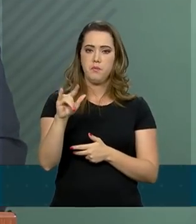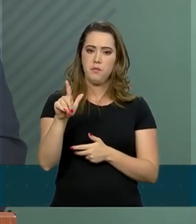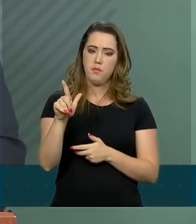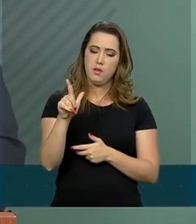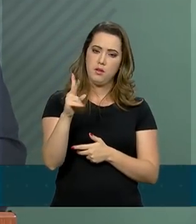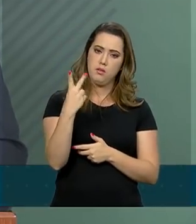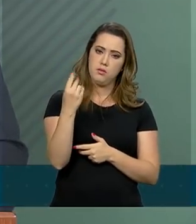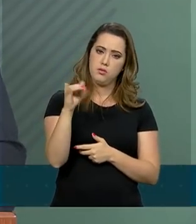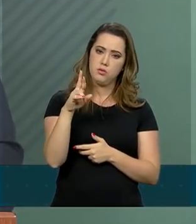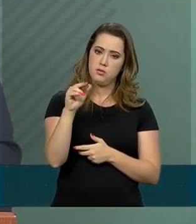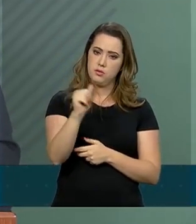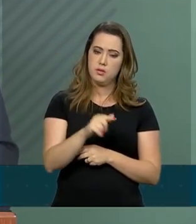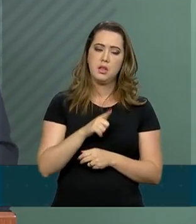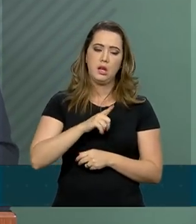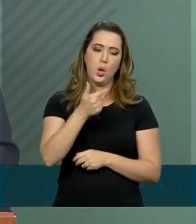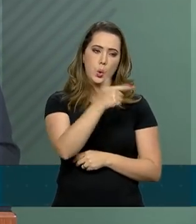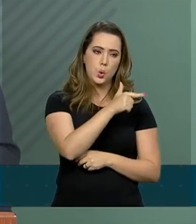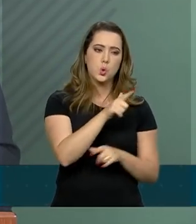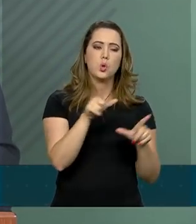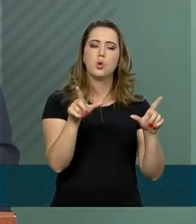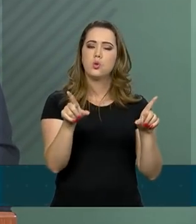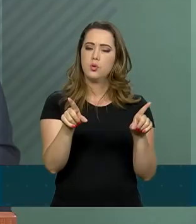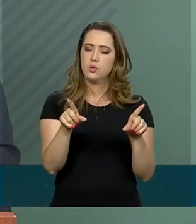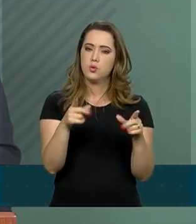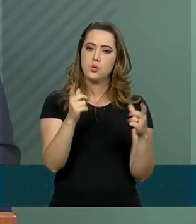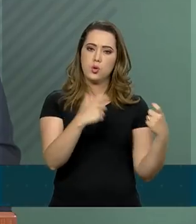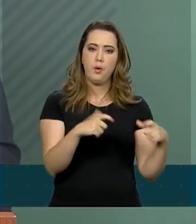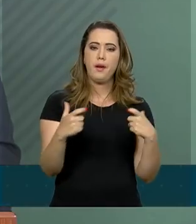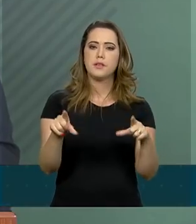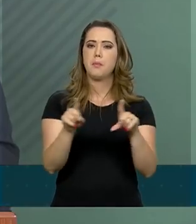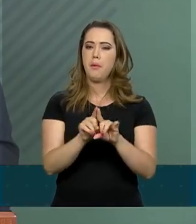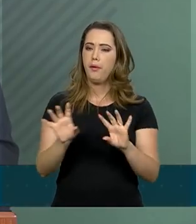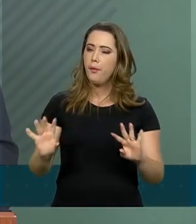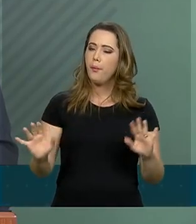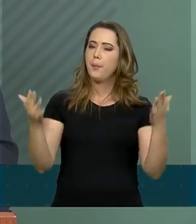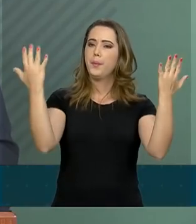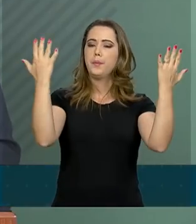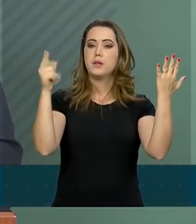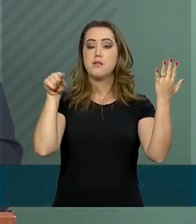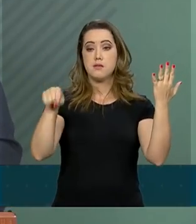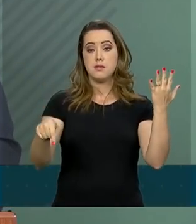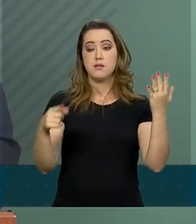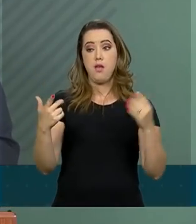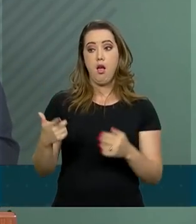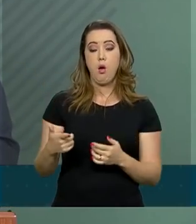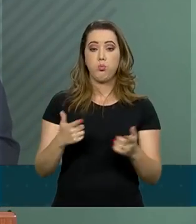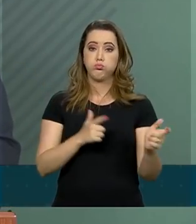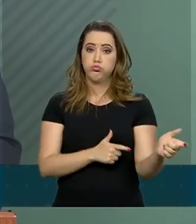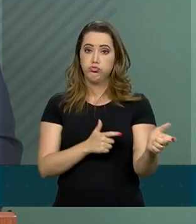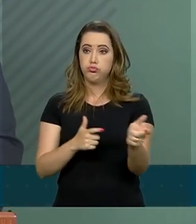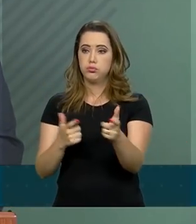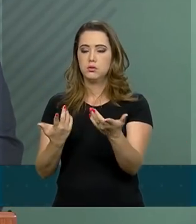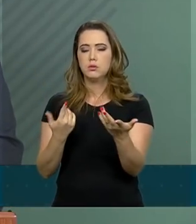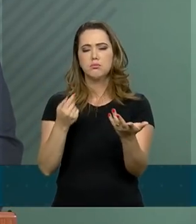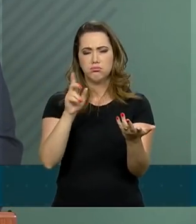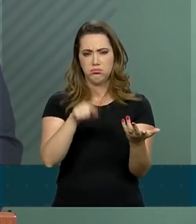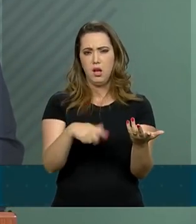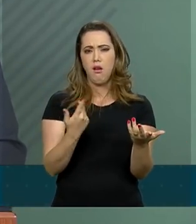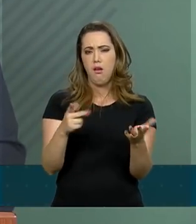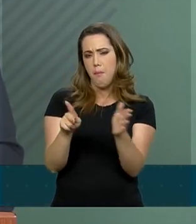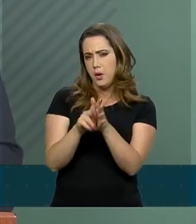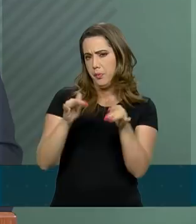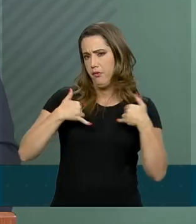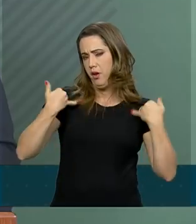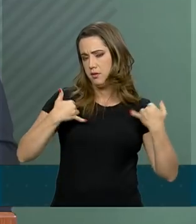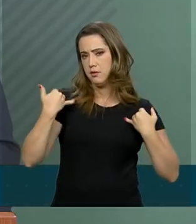Existem outros locais onde as armas são comemoradas, mas eu vou me quedar apenas nessas. No dia 20